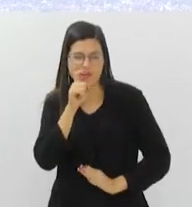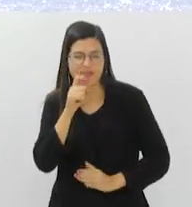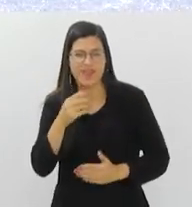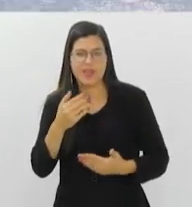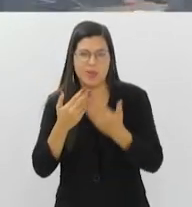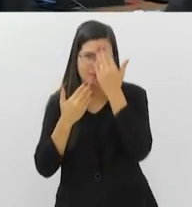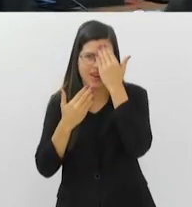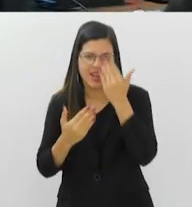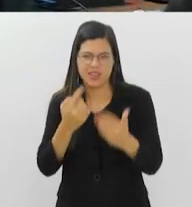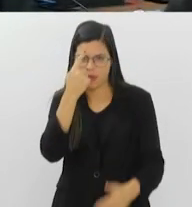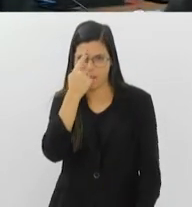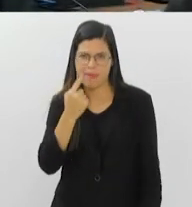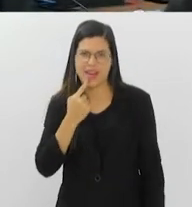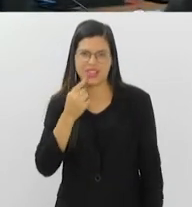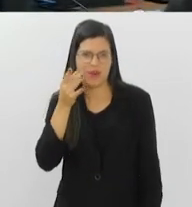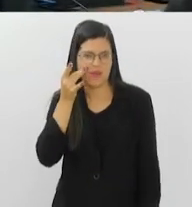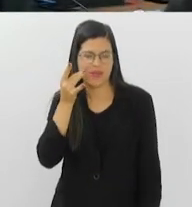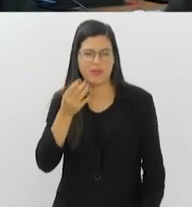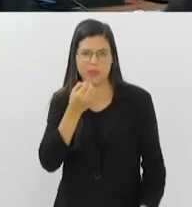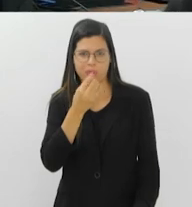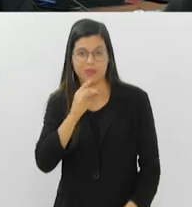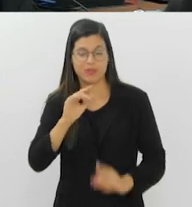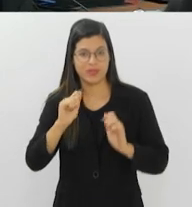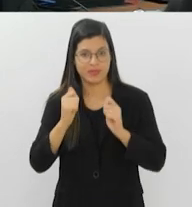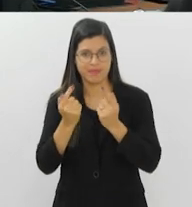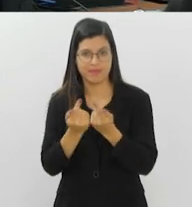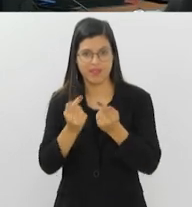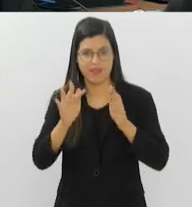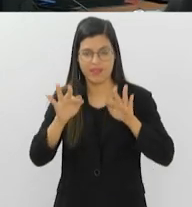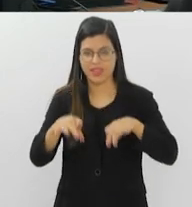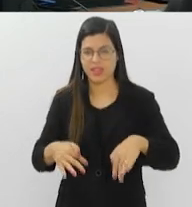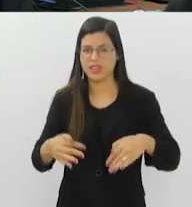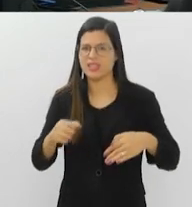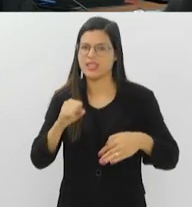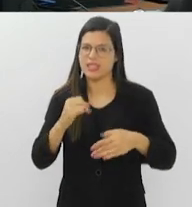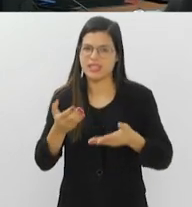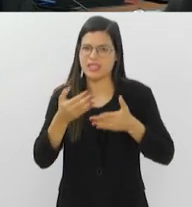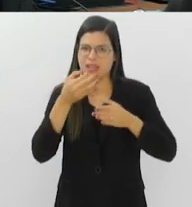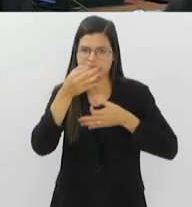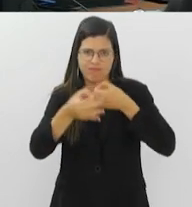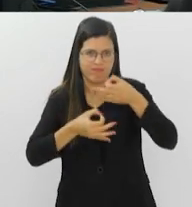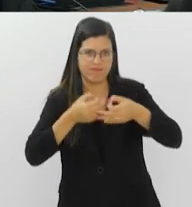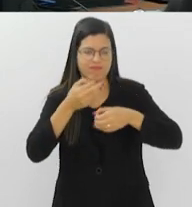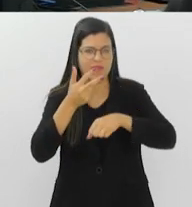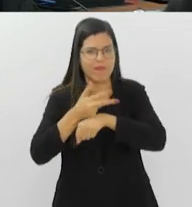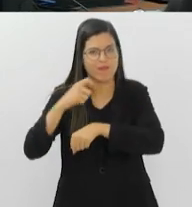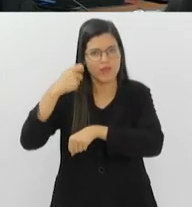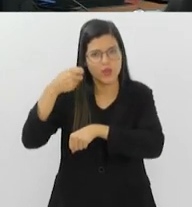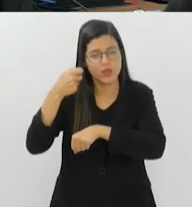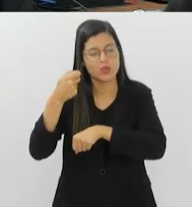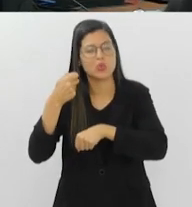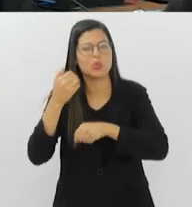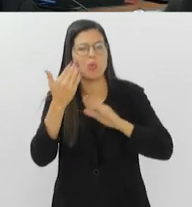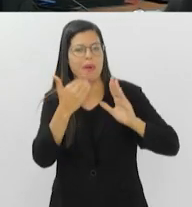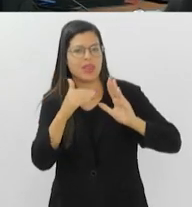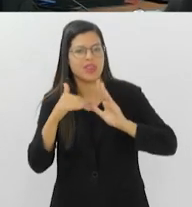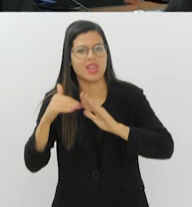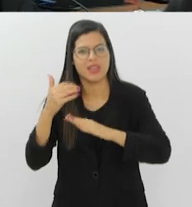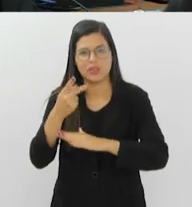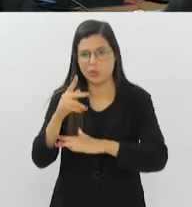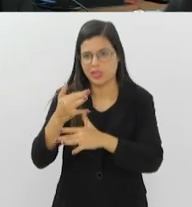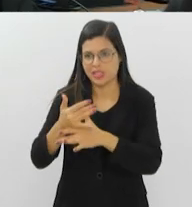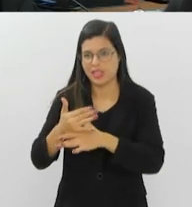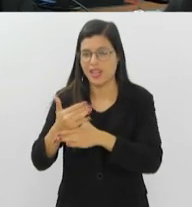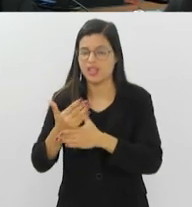ao vivo de hoje. O Bom Dia Alerja termina aqui, se você quiser enviar sugestões ou vídeos aí da sua cidade, é só acessar nosso e-mail, tvalerja,